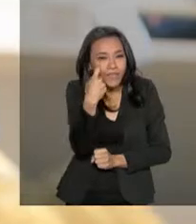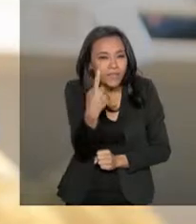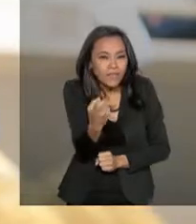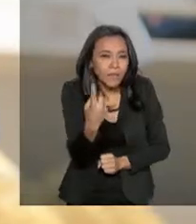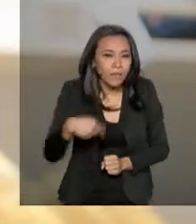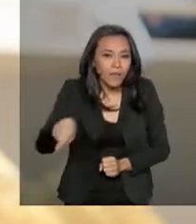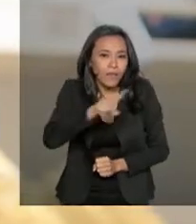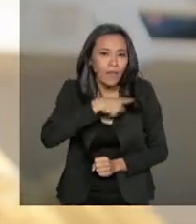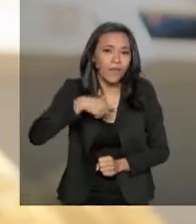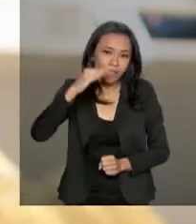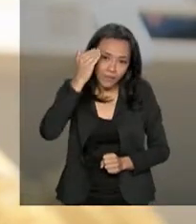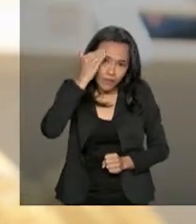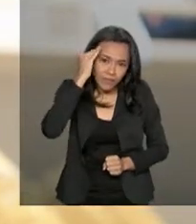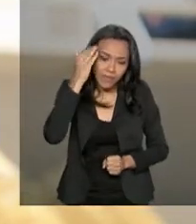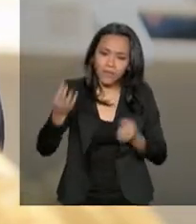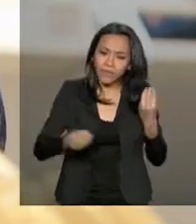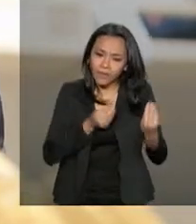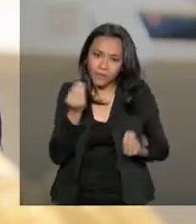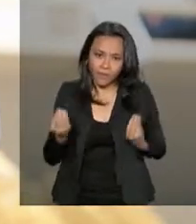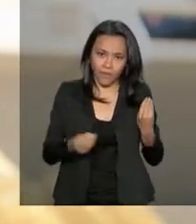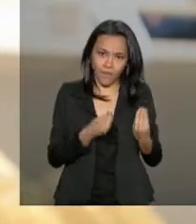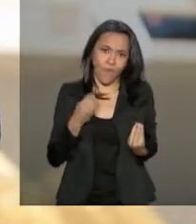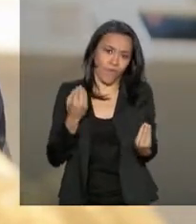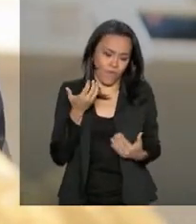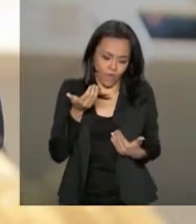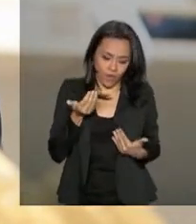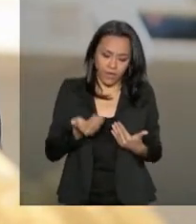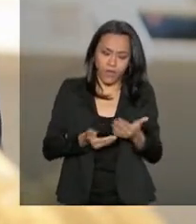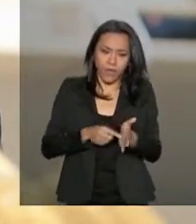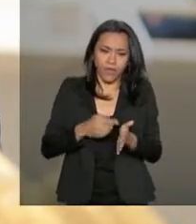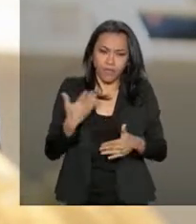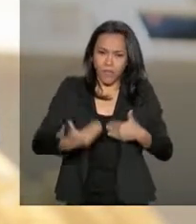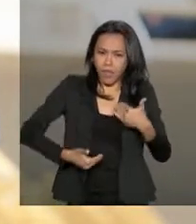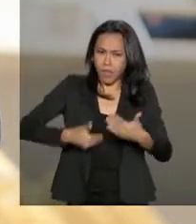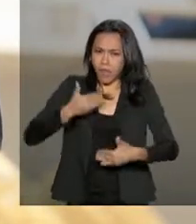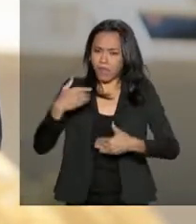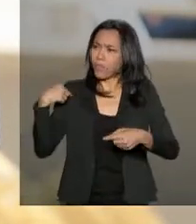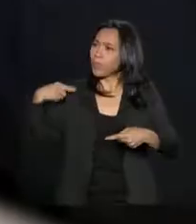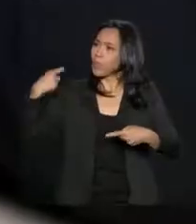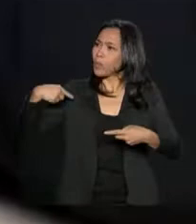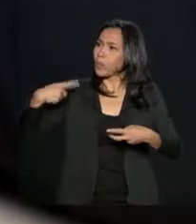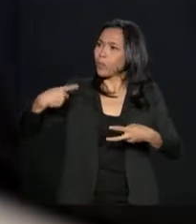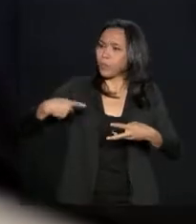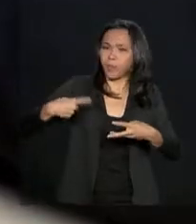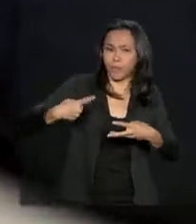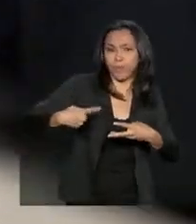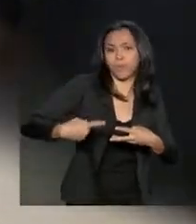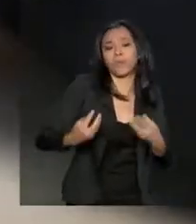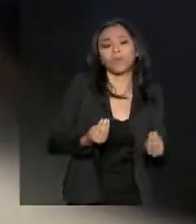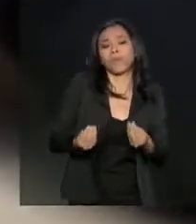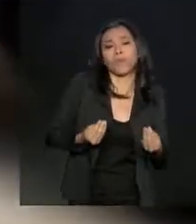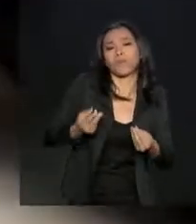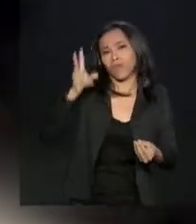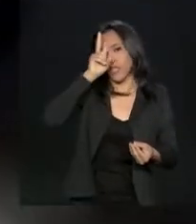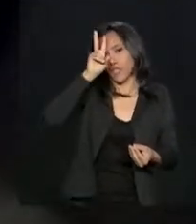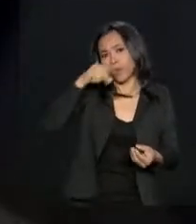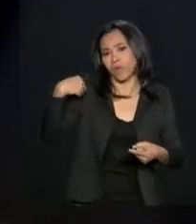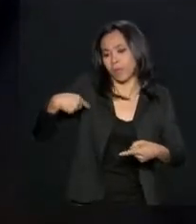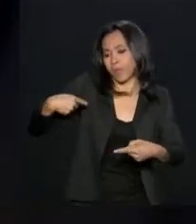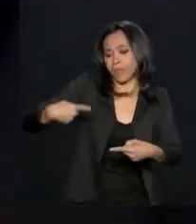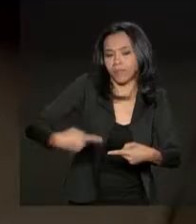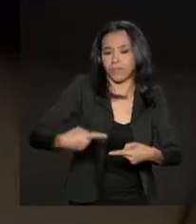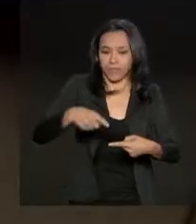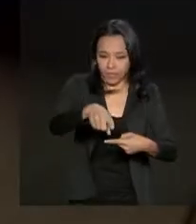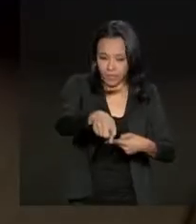gente entender como foi o desenvolvimento de todos os organismos que vieram posteriormente a ocupar o ambiente terrestre. O material